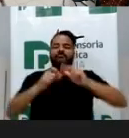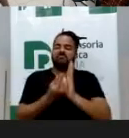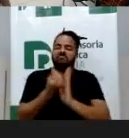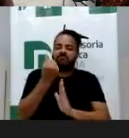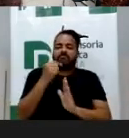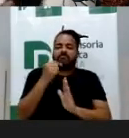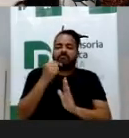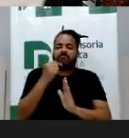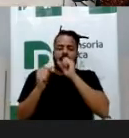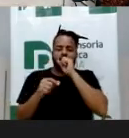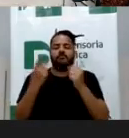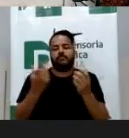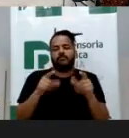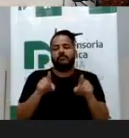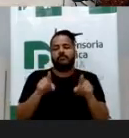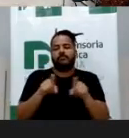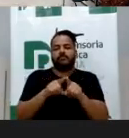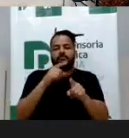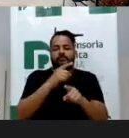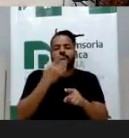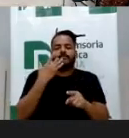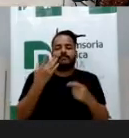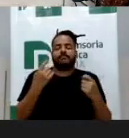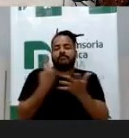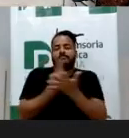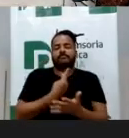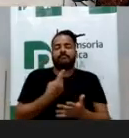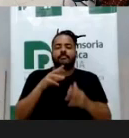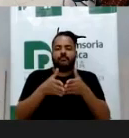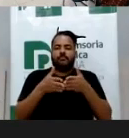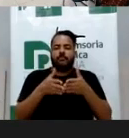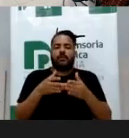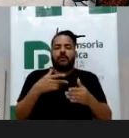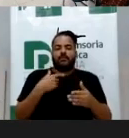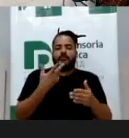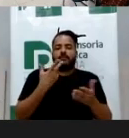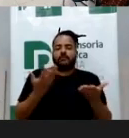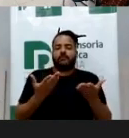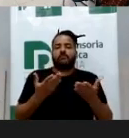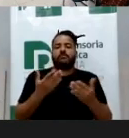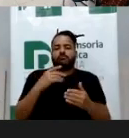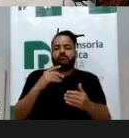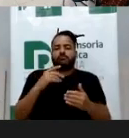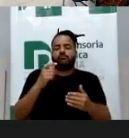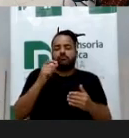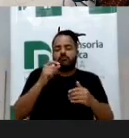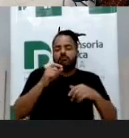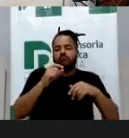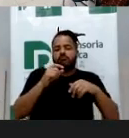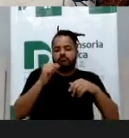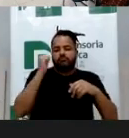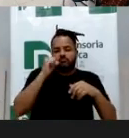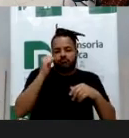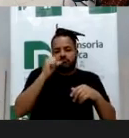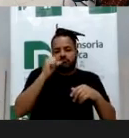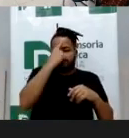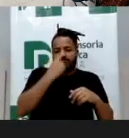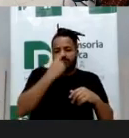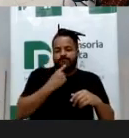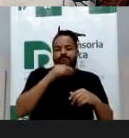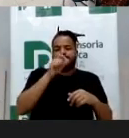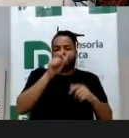Por favor, doutor Adriano, meu amigo. Então eu já falei, né? Na perspectiva feminina, a discussão ainda traz